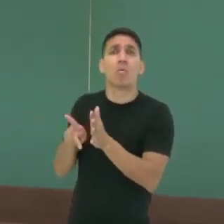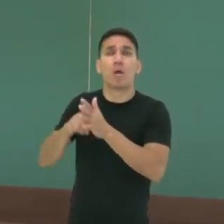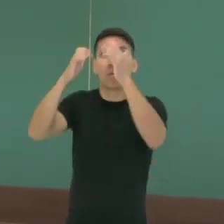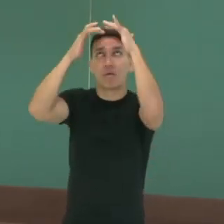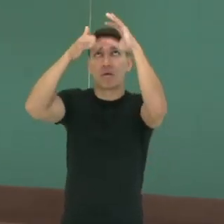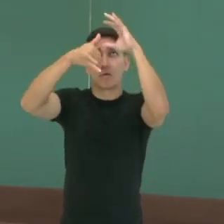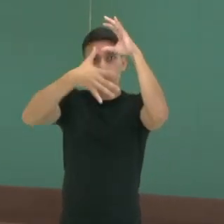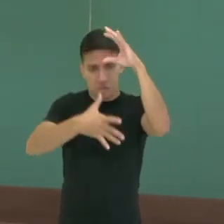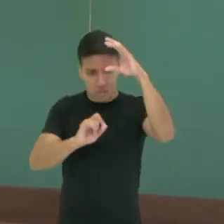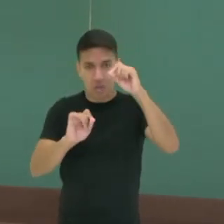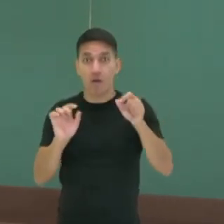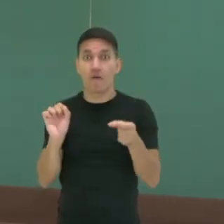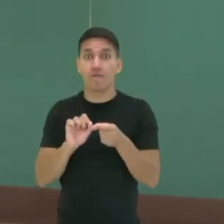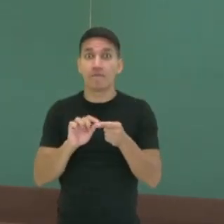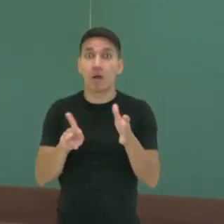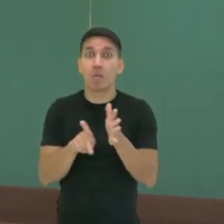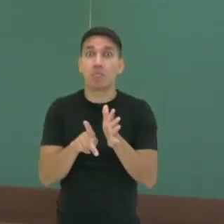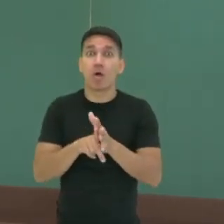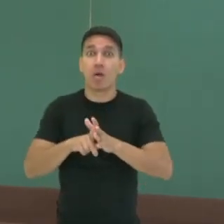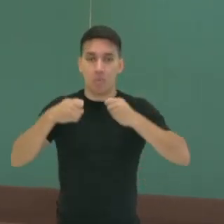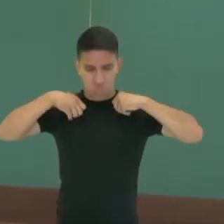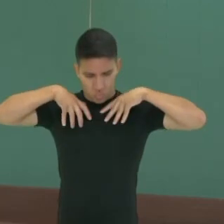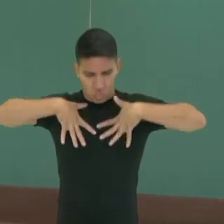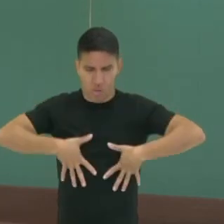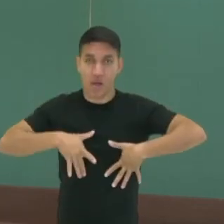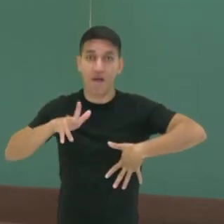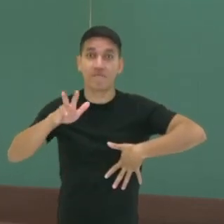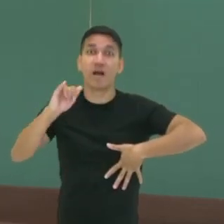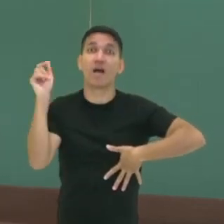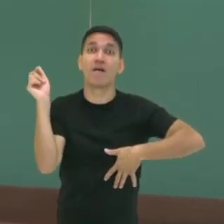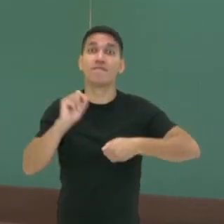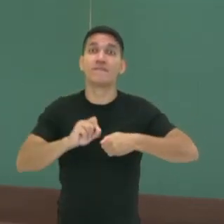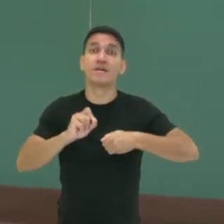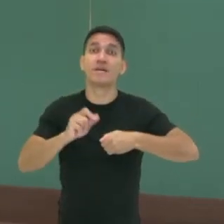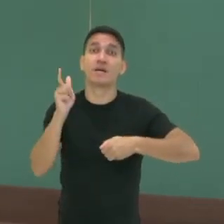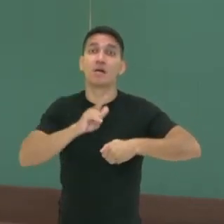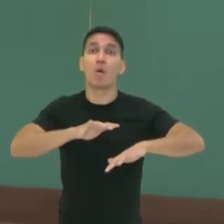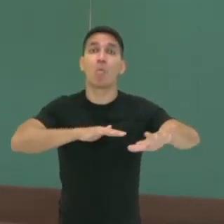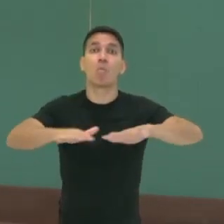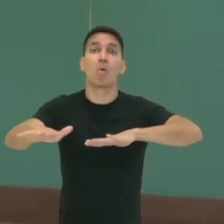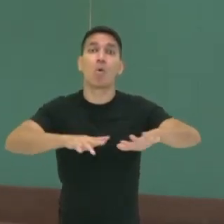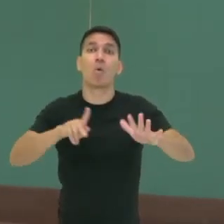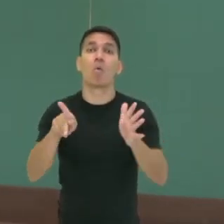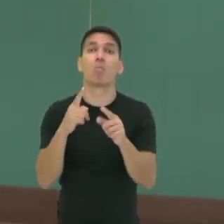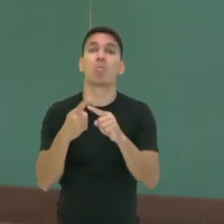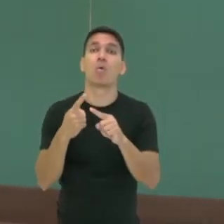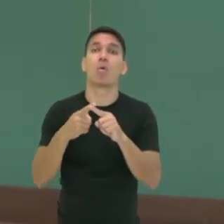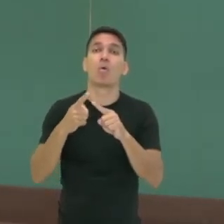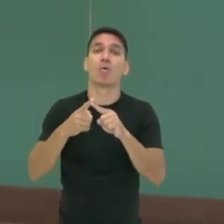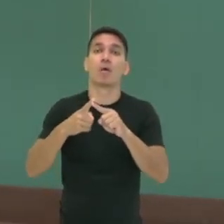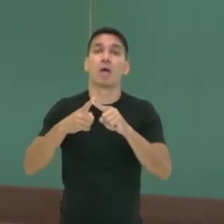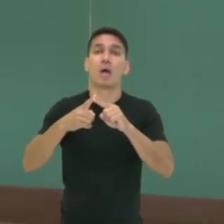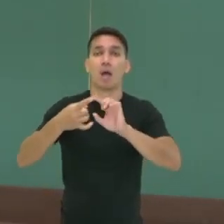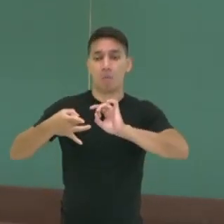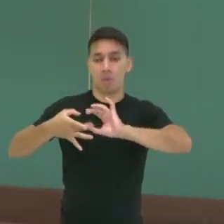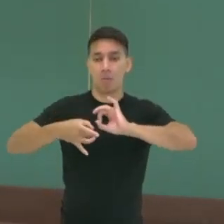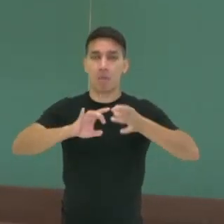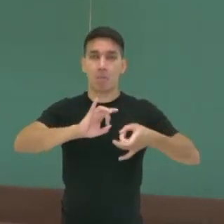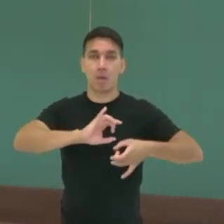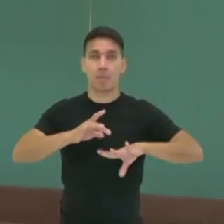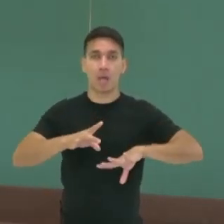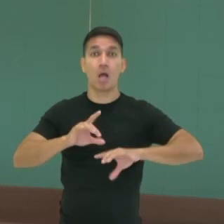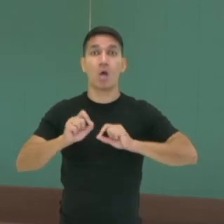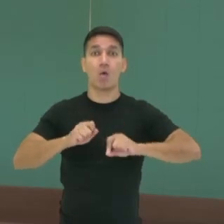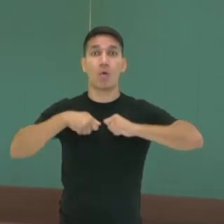os órgãos efetores, que vão fazer o movimento, é feita por meio dos neurônios motores, ou eferentes.